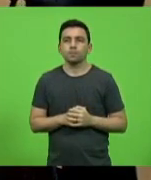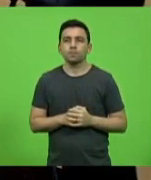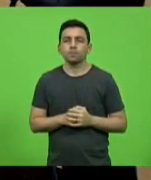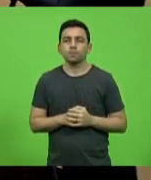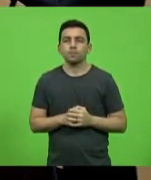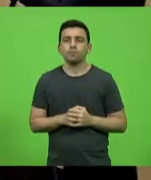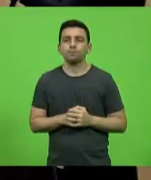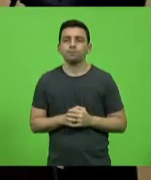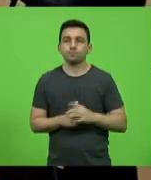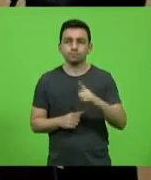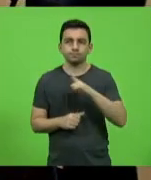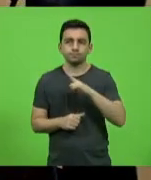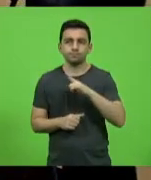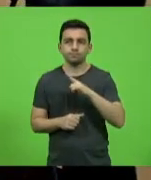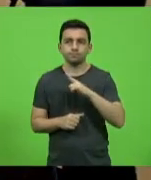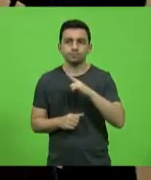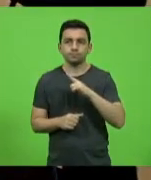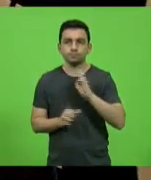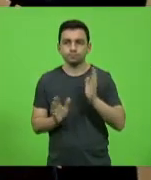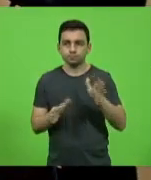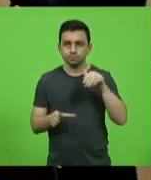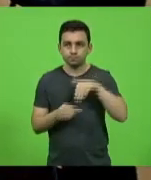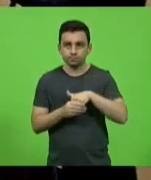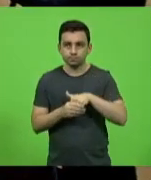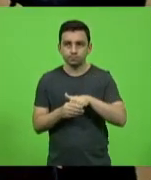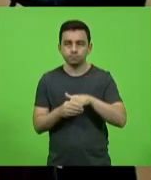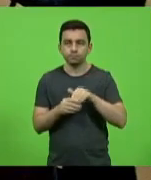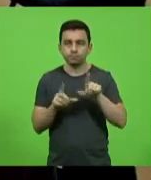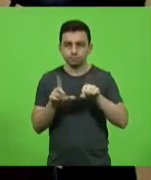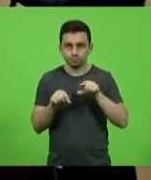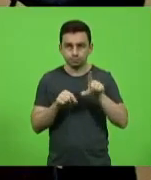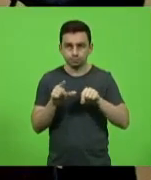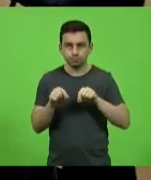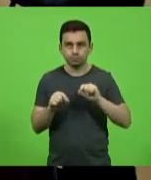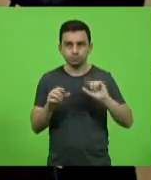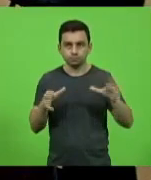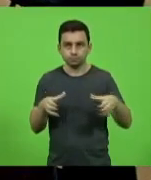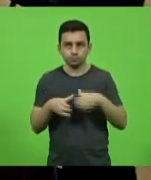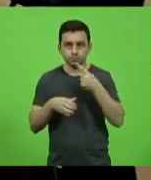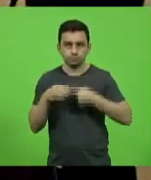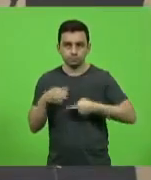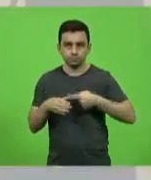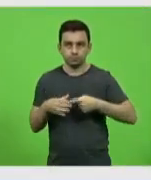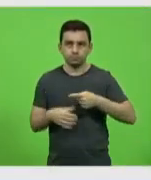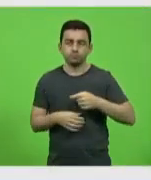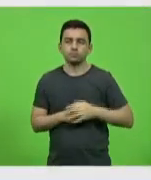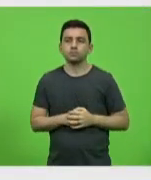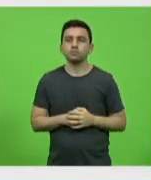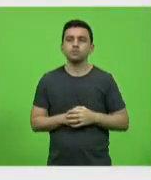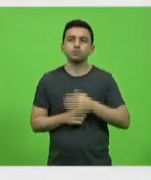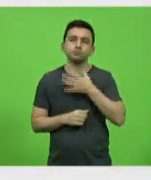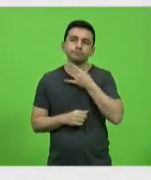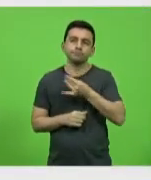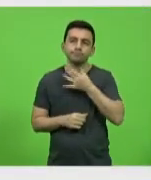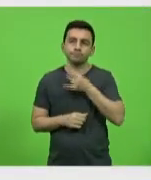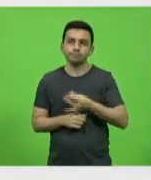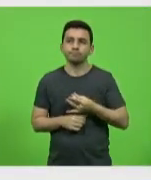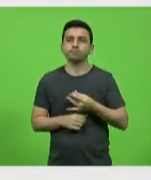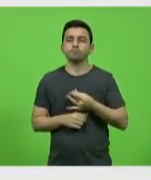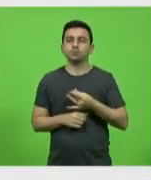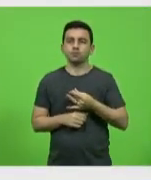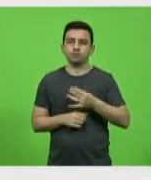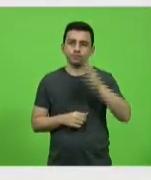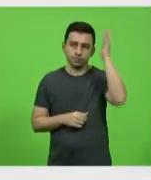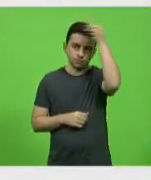Foram votados e escolhidos para compor a comissão deputado Valdir Cobalquini, deputado Fabiano da Luz,